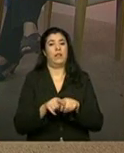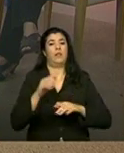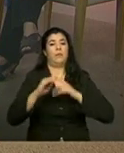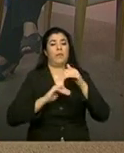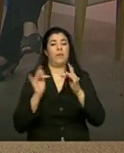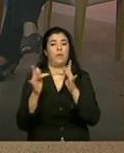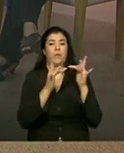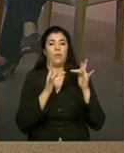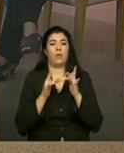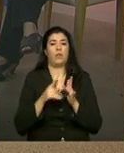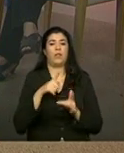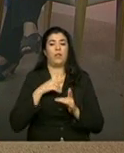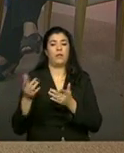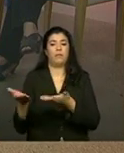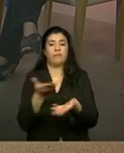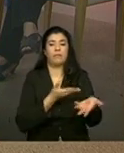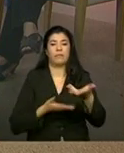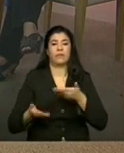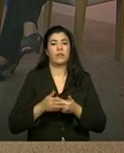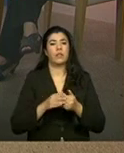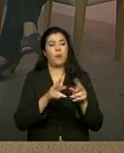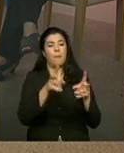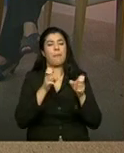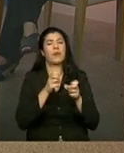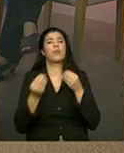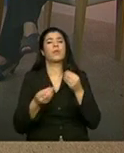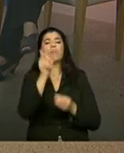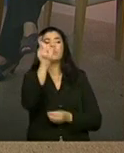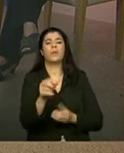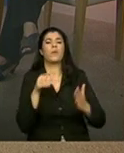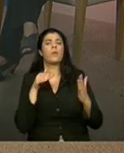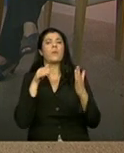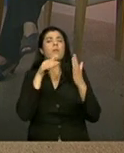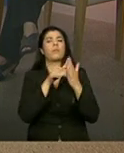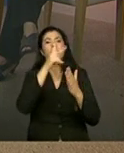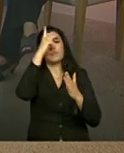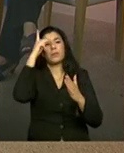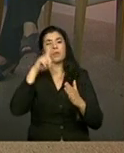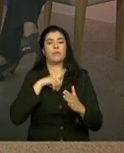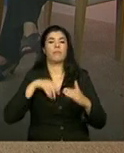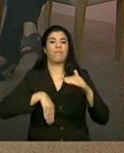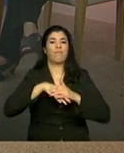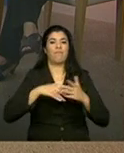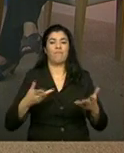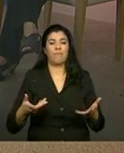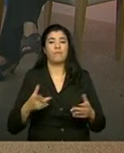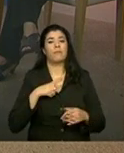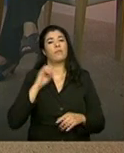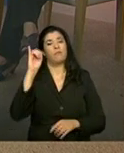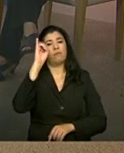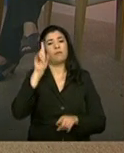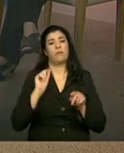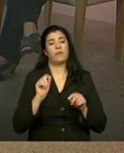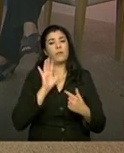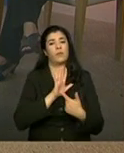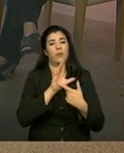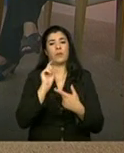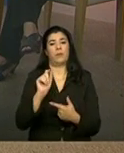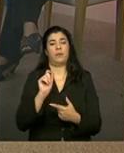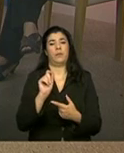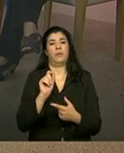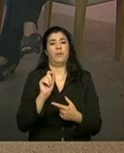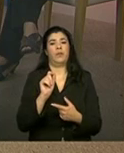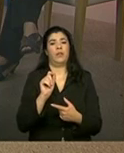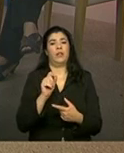relações é que a gente observa os limites das pessoas. É importante destacar que a